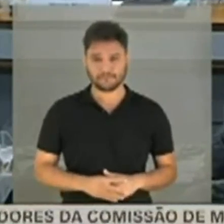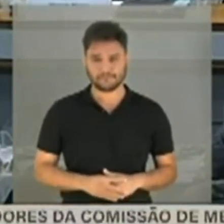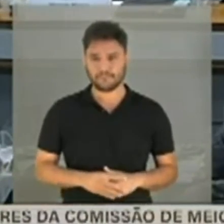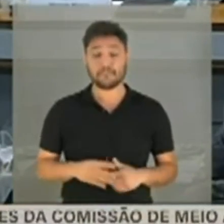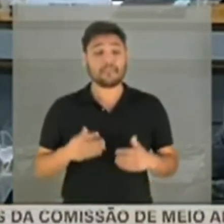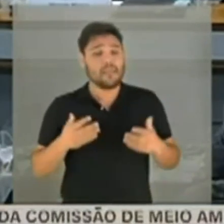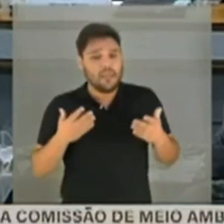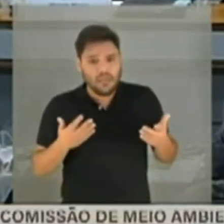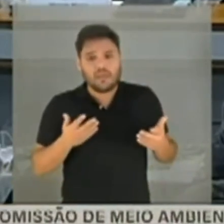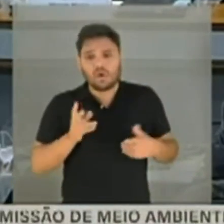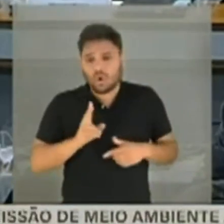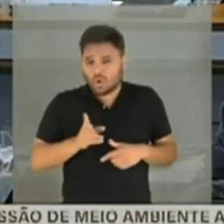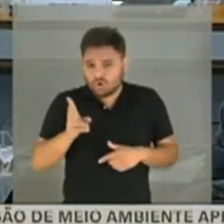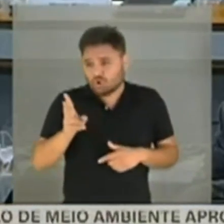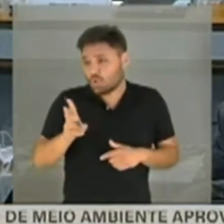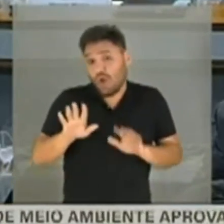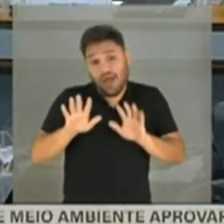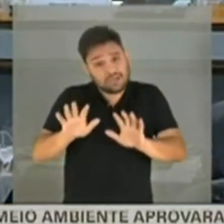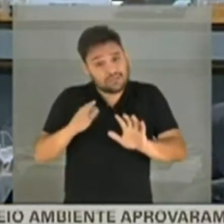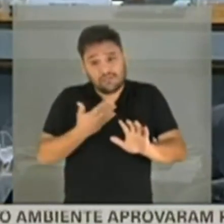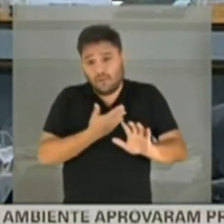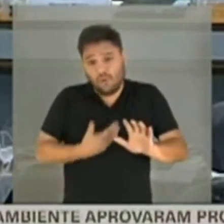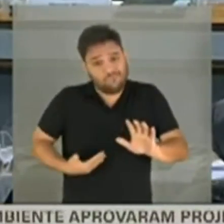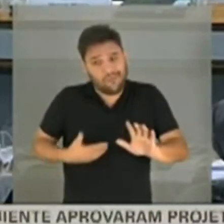Continua o modus operandi do governo.